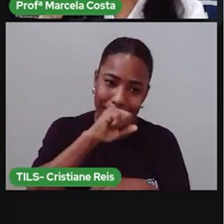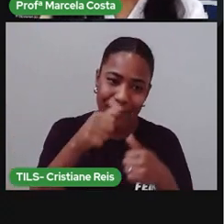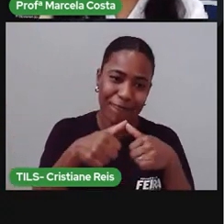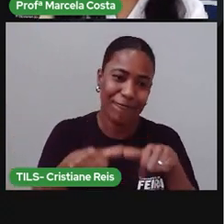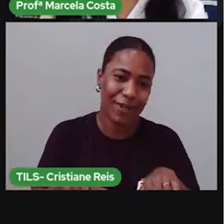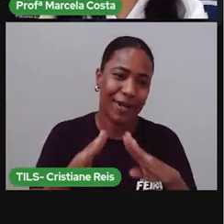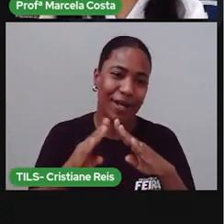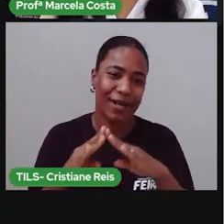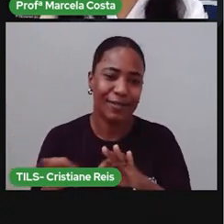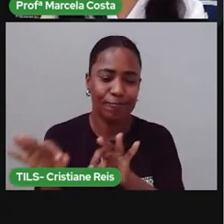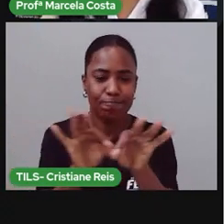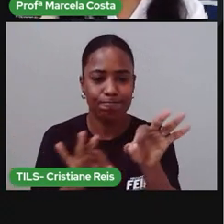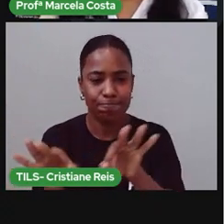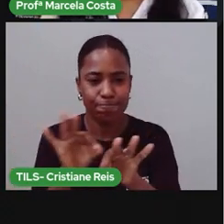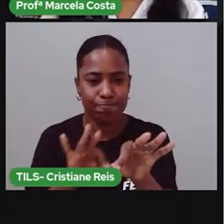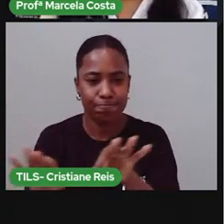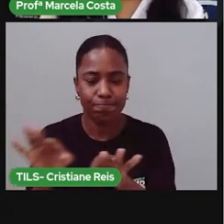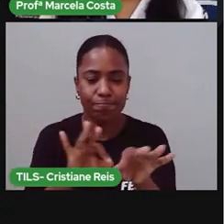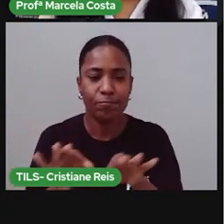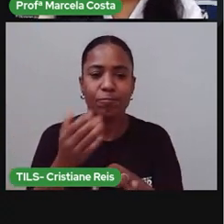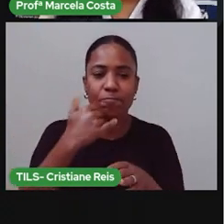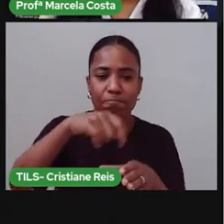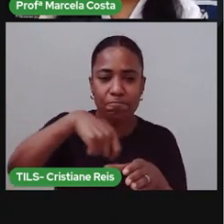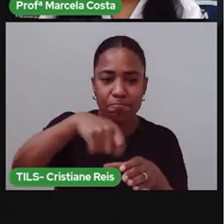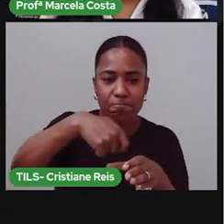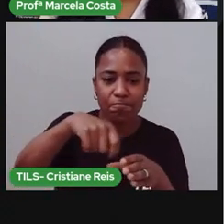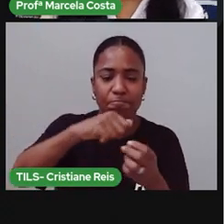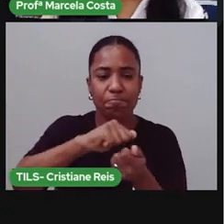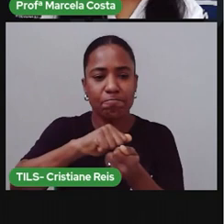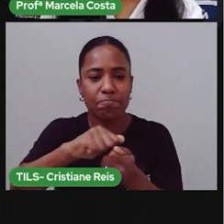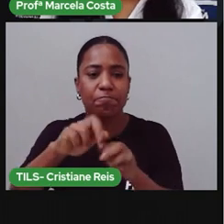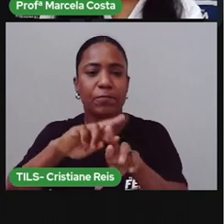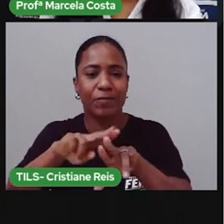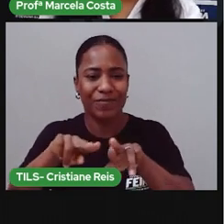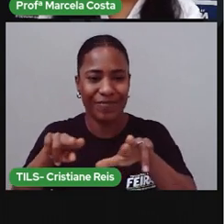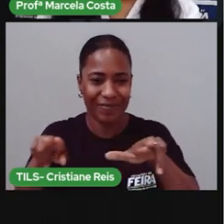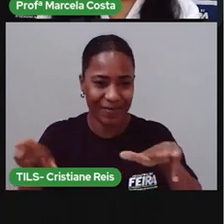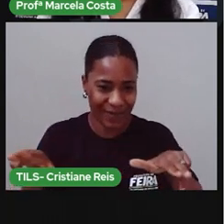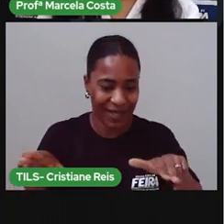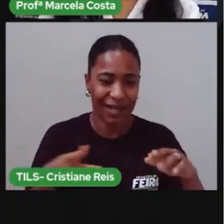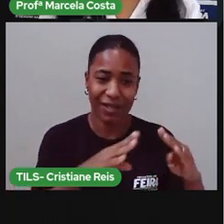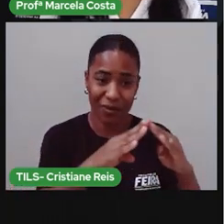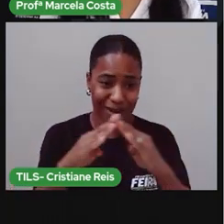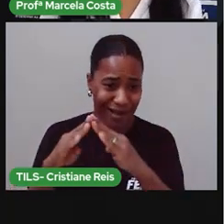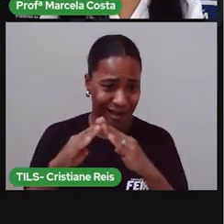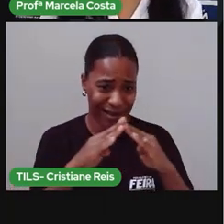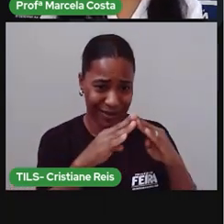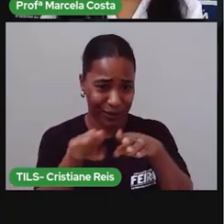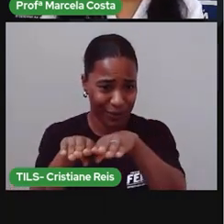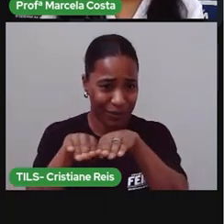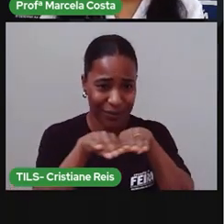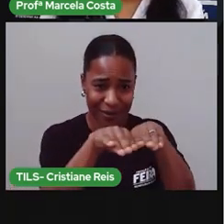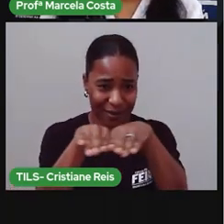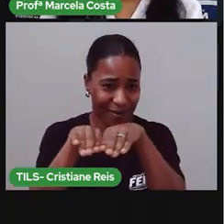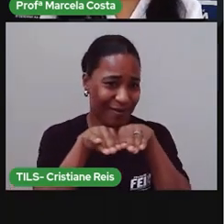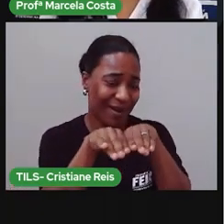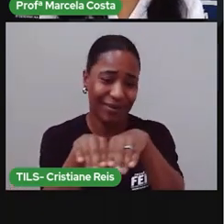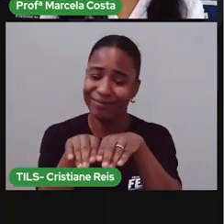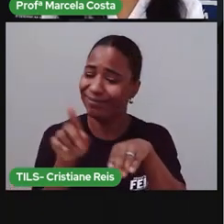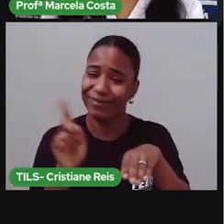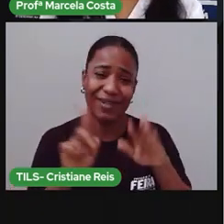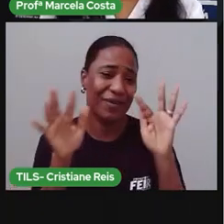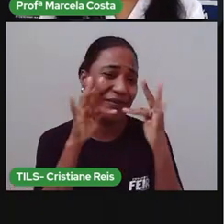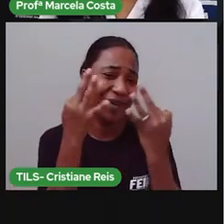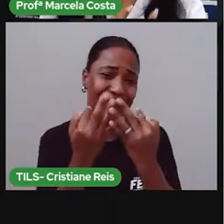não acontece da mesma forma em todos os lares, em todas as famílias. Vai depender das necessidades